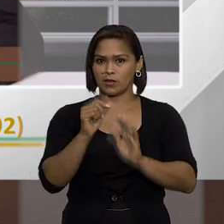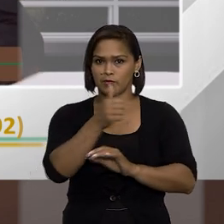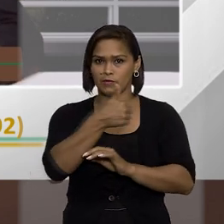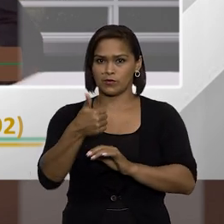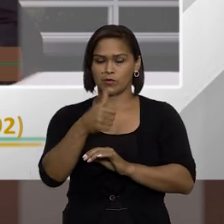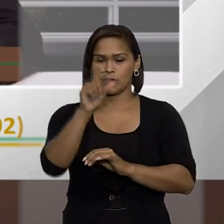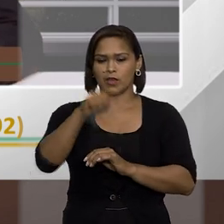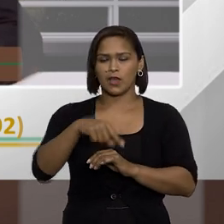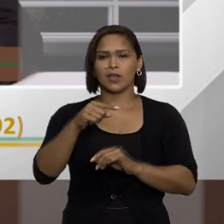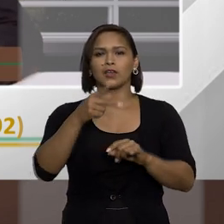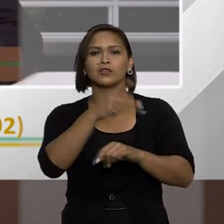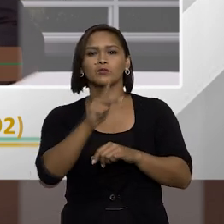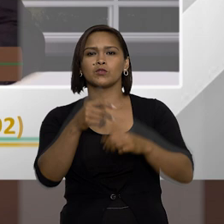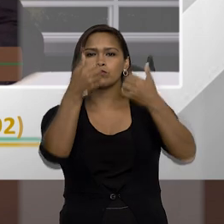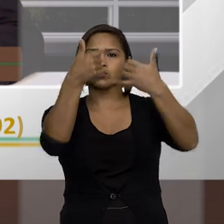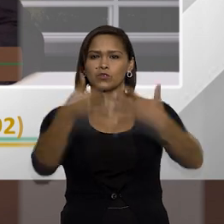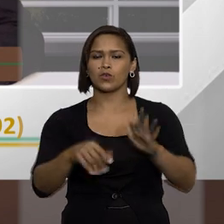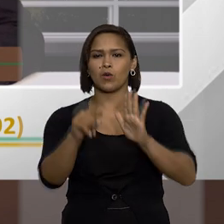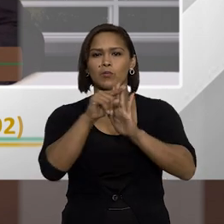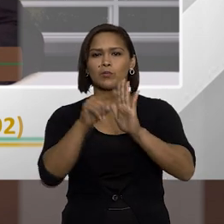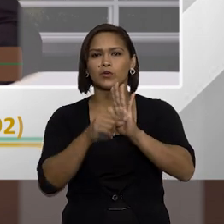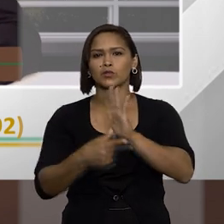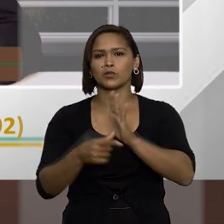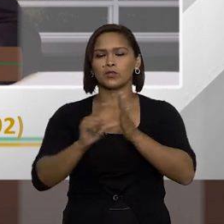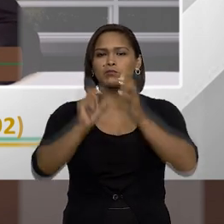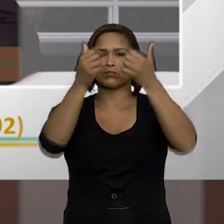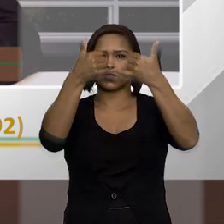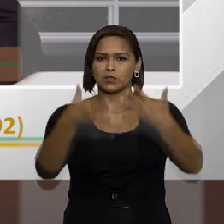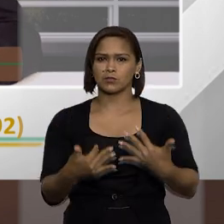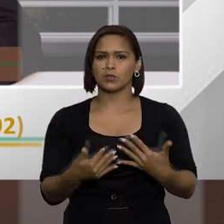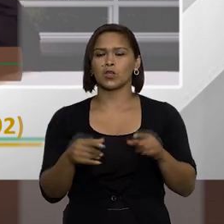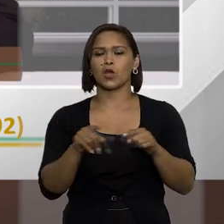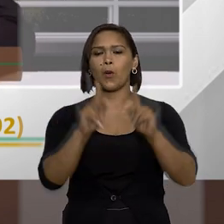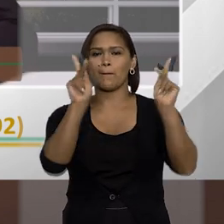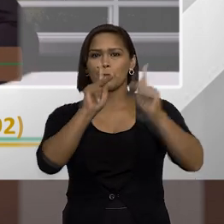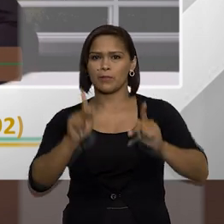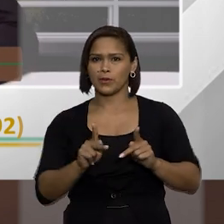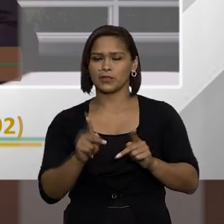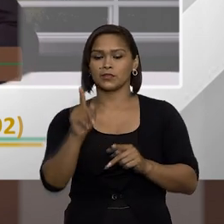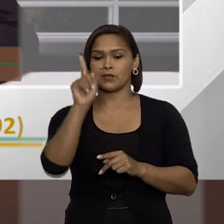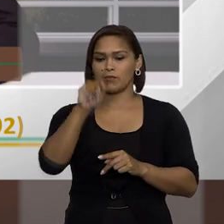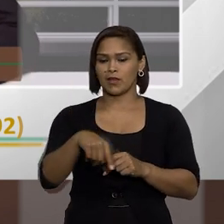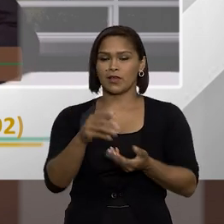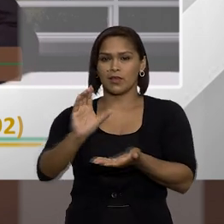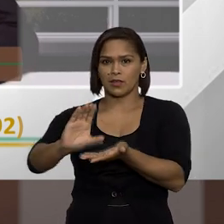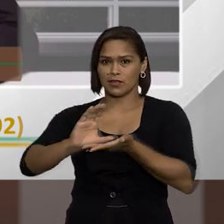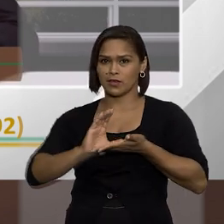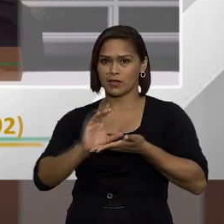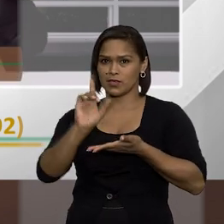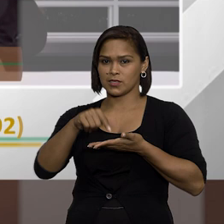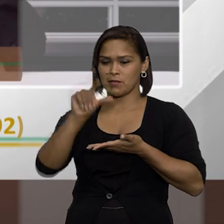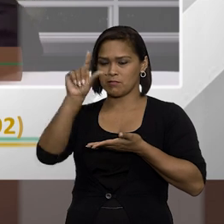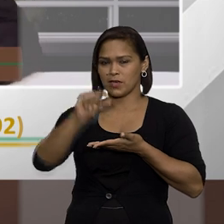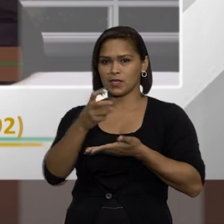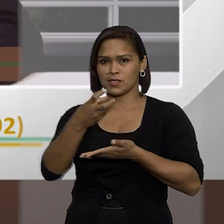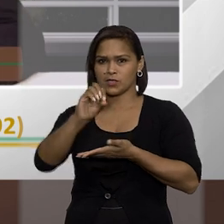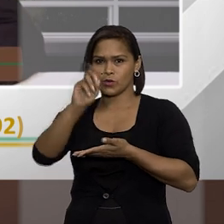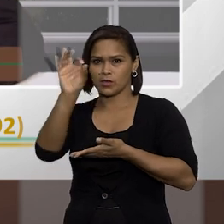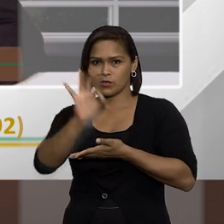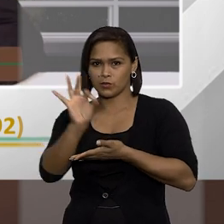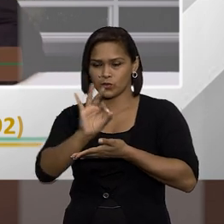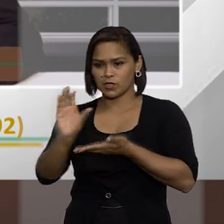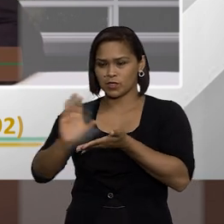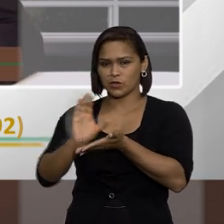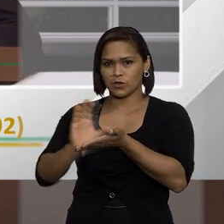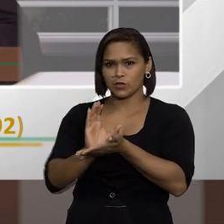parágrafo único aquelas que o professor Daudio pontuou antes quando ele explicou ali os sujeitos passivos aquelas que recebem menos que 50